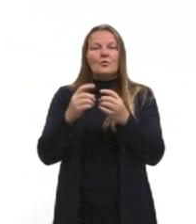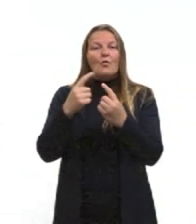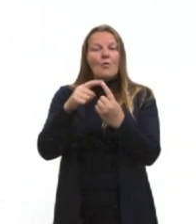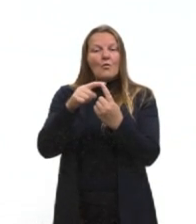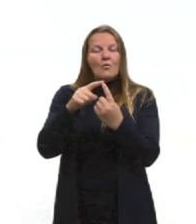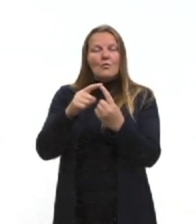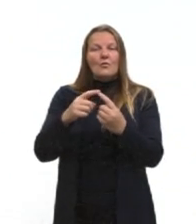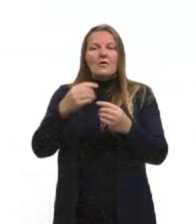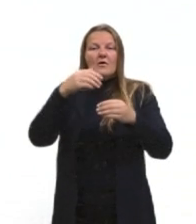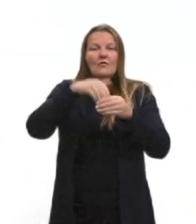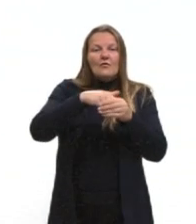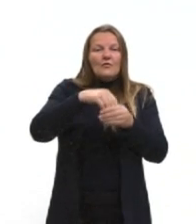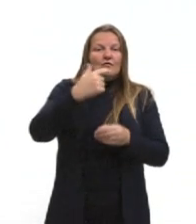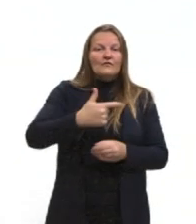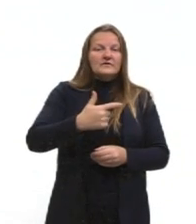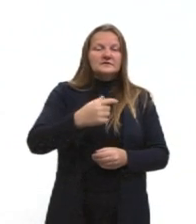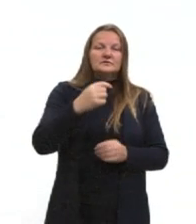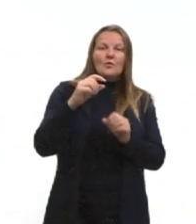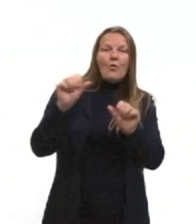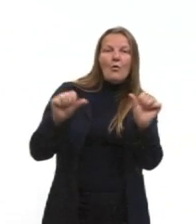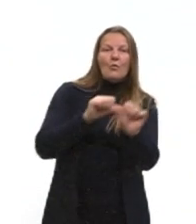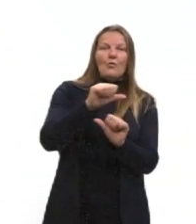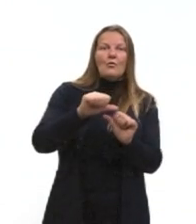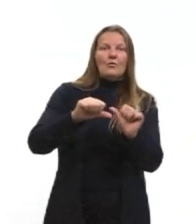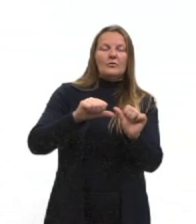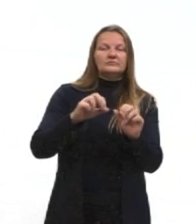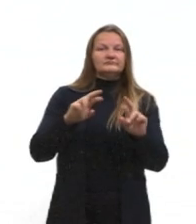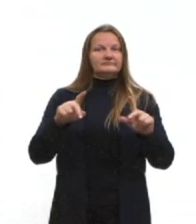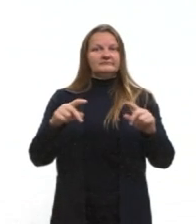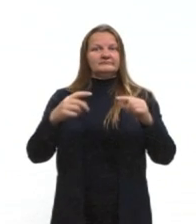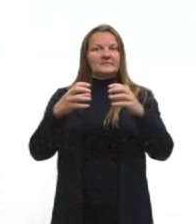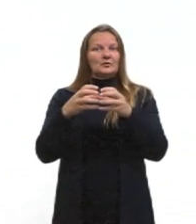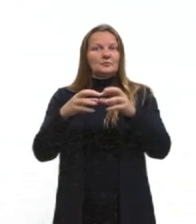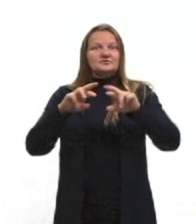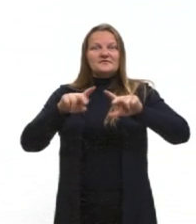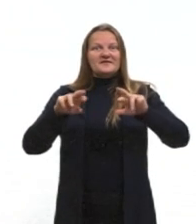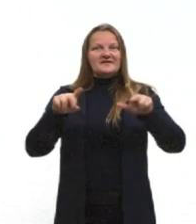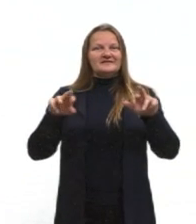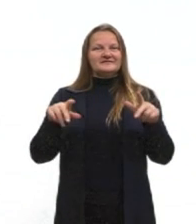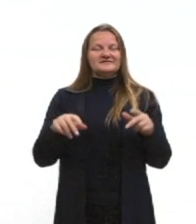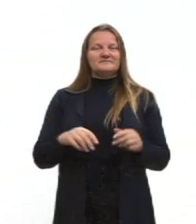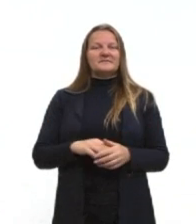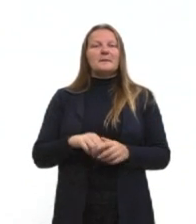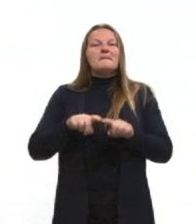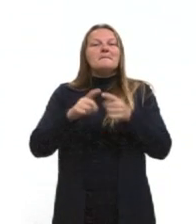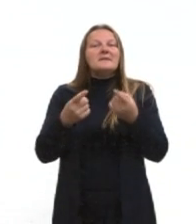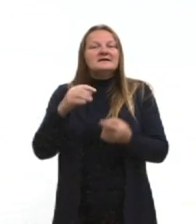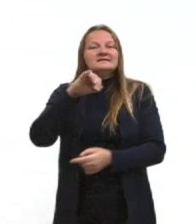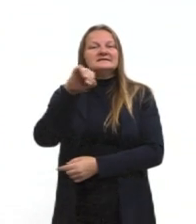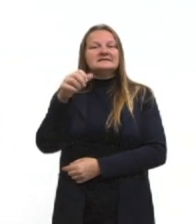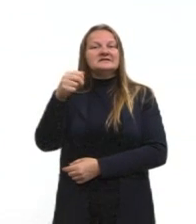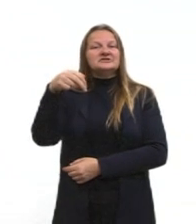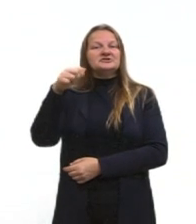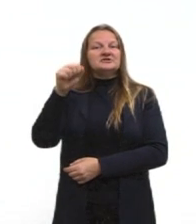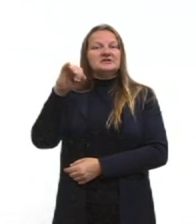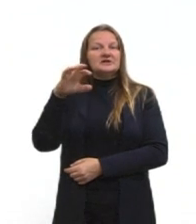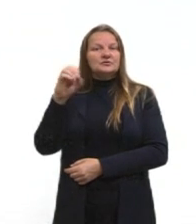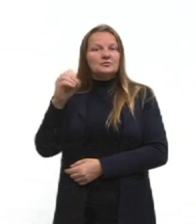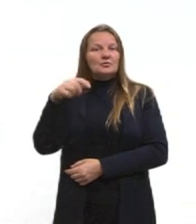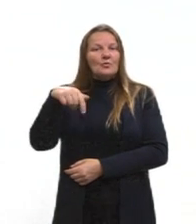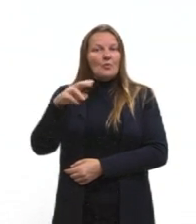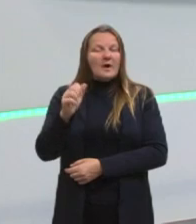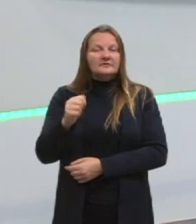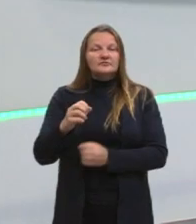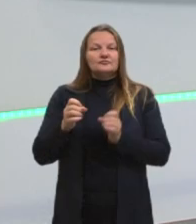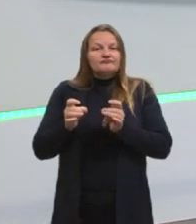o vice de outro, João Goulart. Só que o Jânio Quadros, ele resolve renunciar. Ele sai da presidência